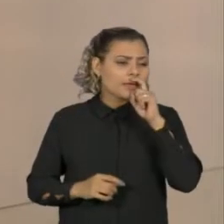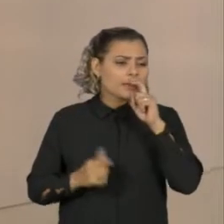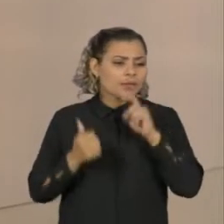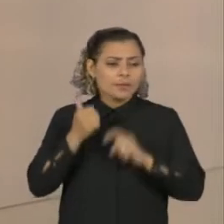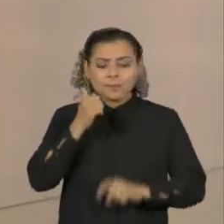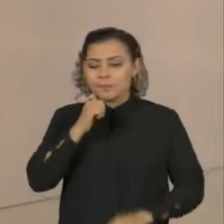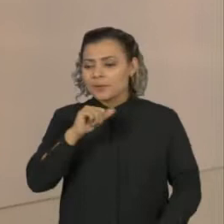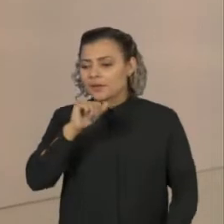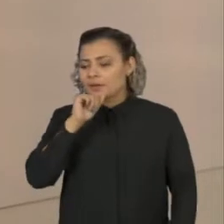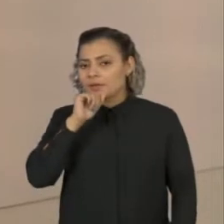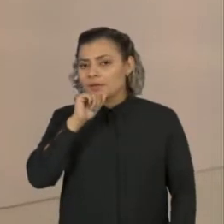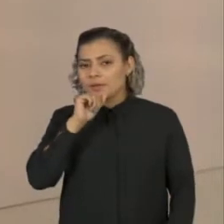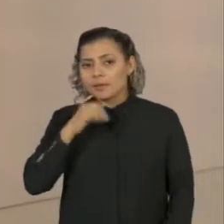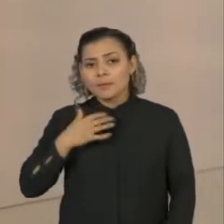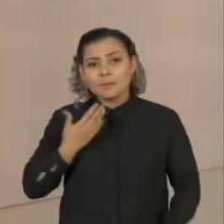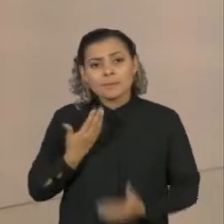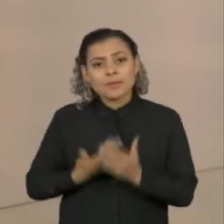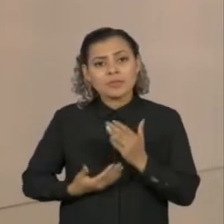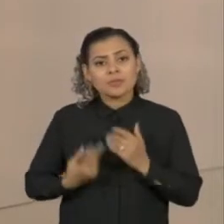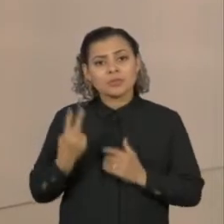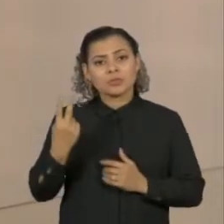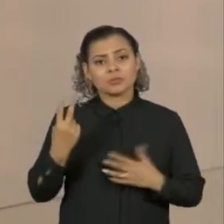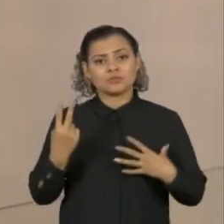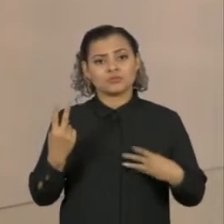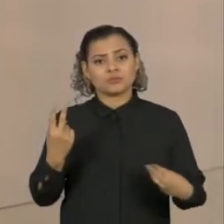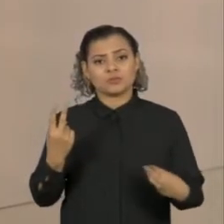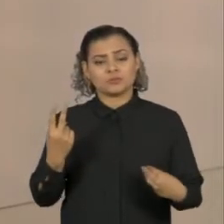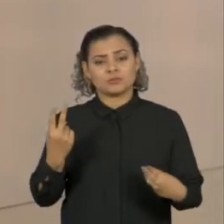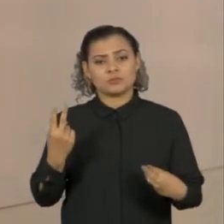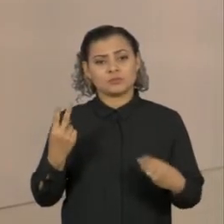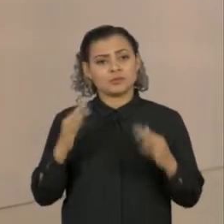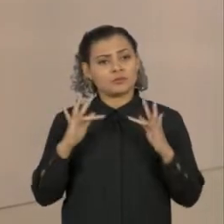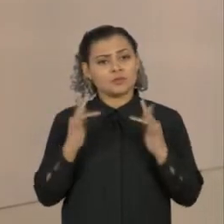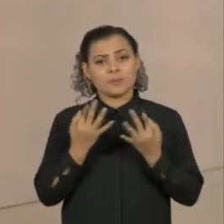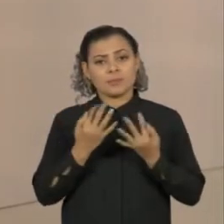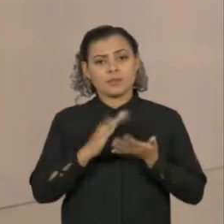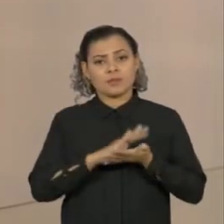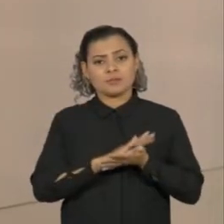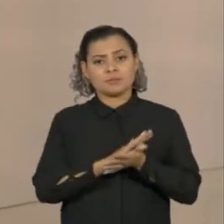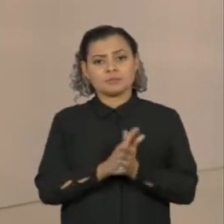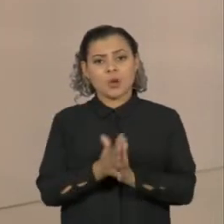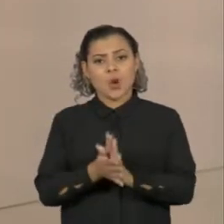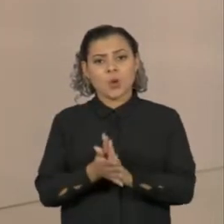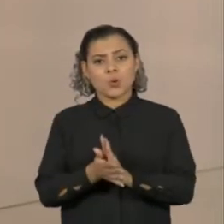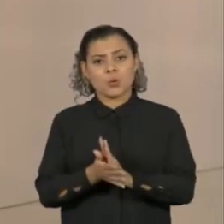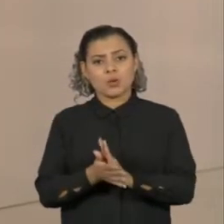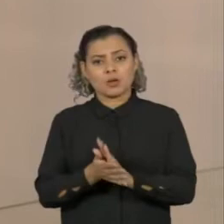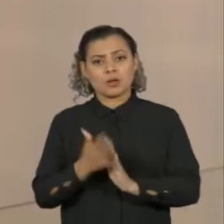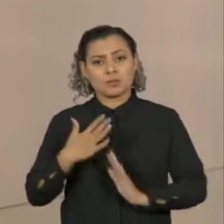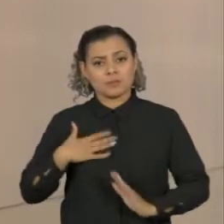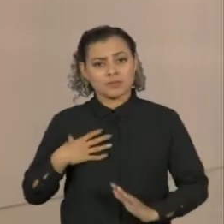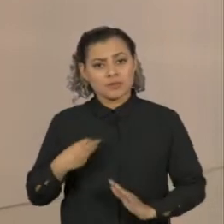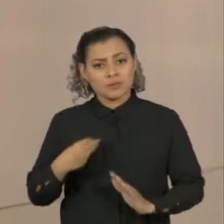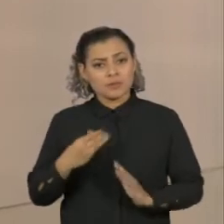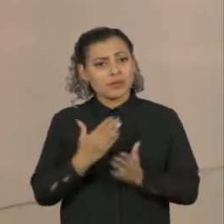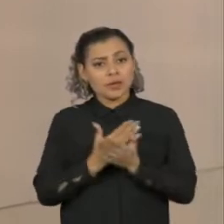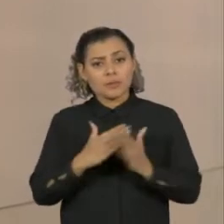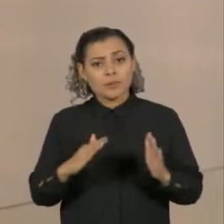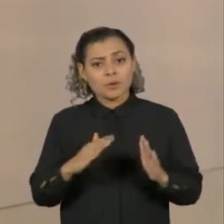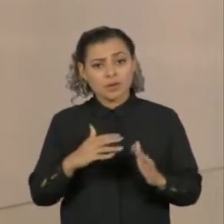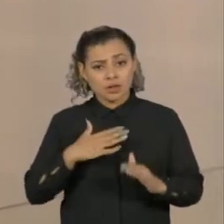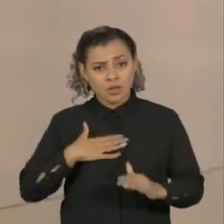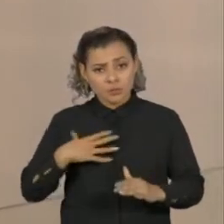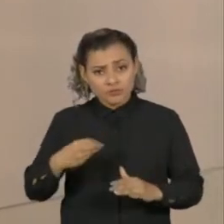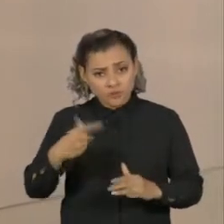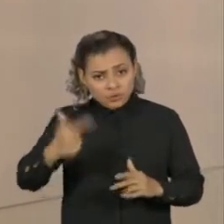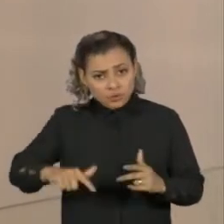perder os dois filhos. A família acaba. Acabou a minha família. Eu não vou ter mais